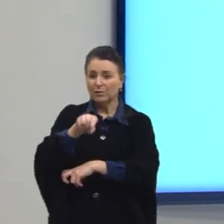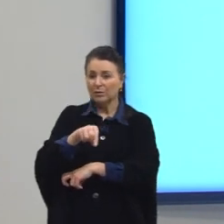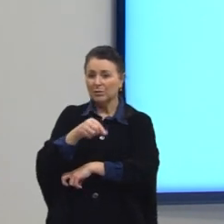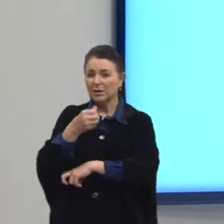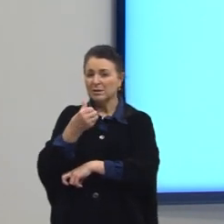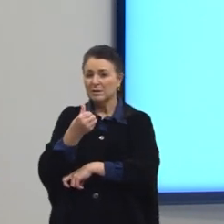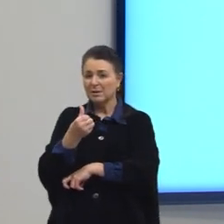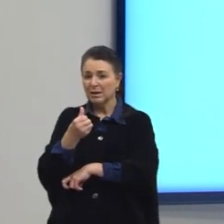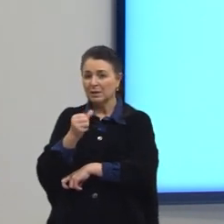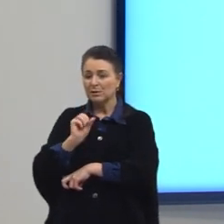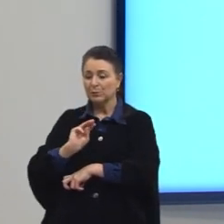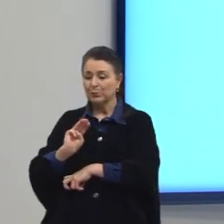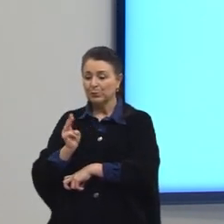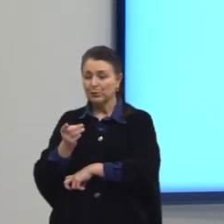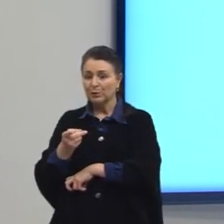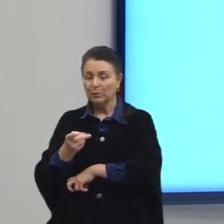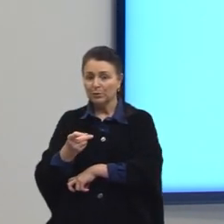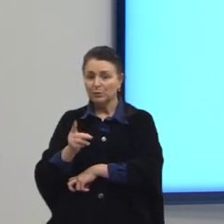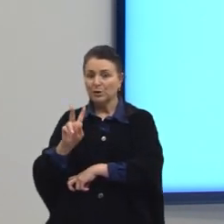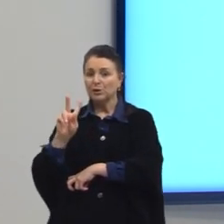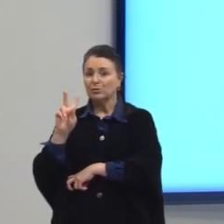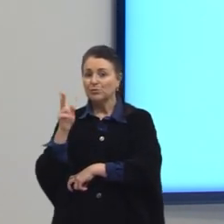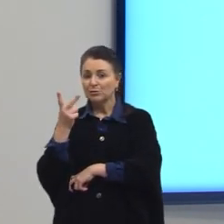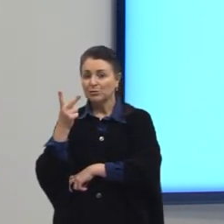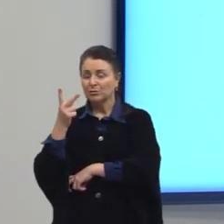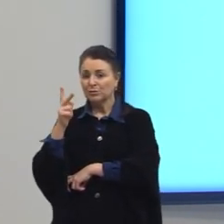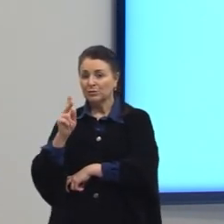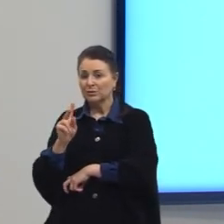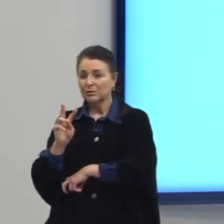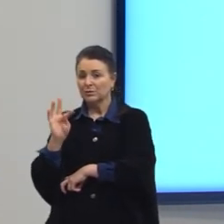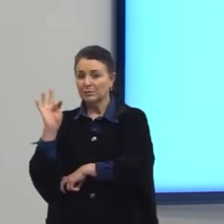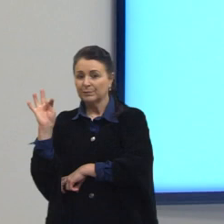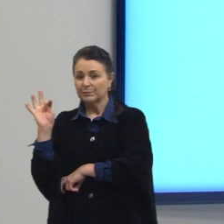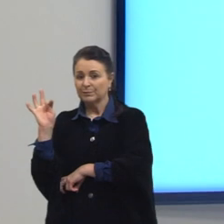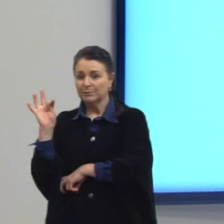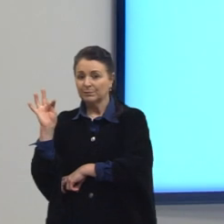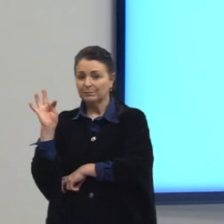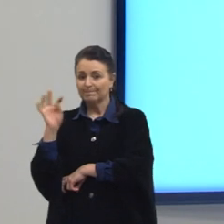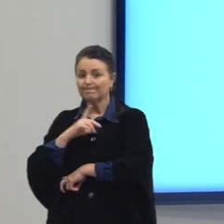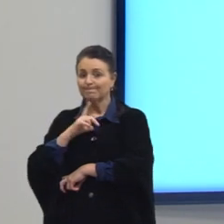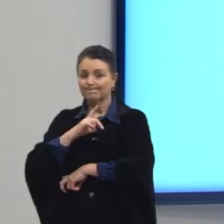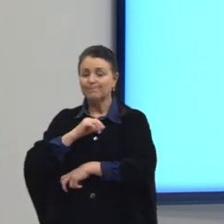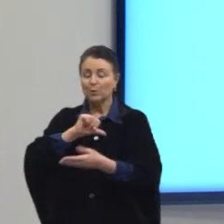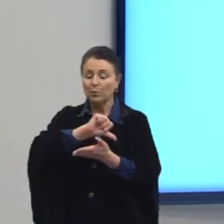milhões de hectares em 10 anos, segundo o mapa.